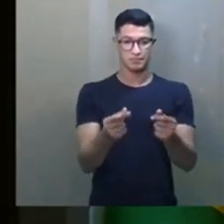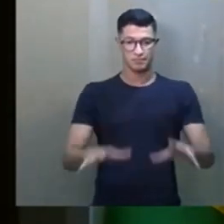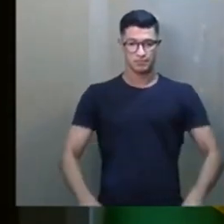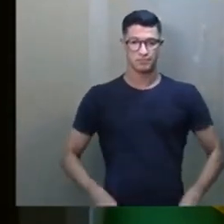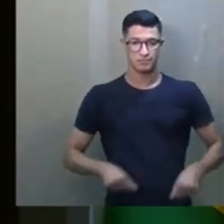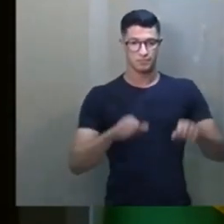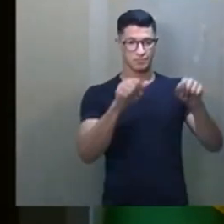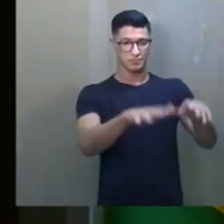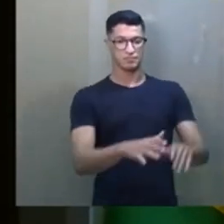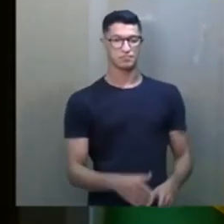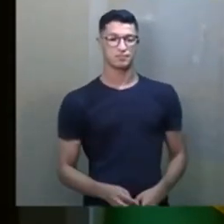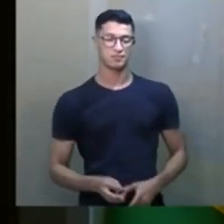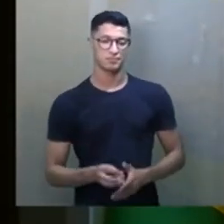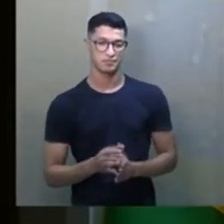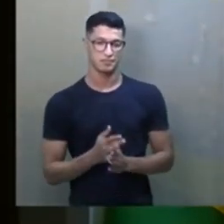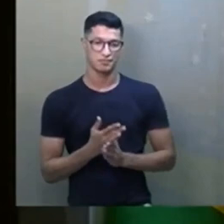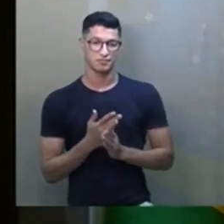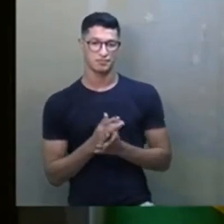e entrega para o Chico.